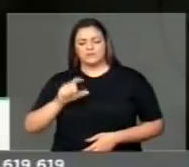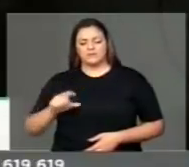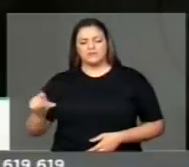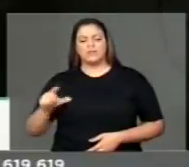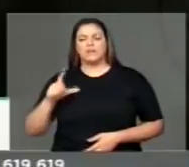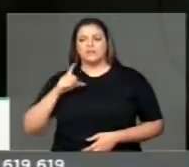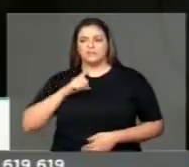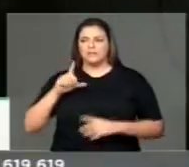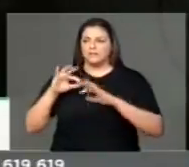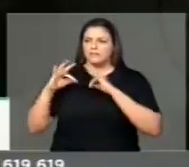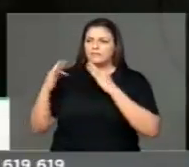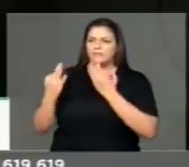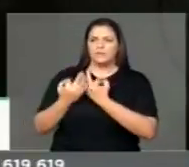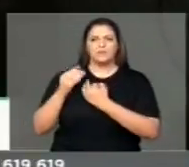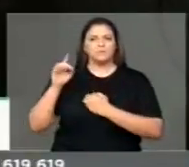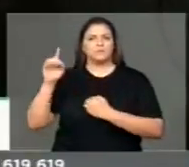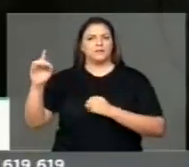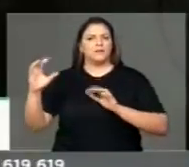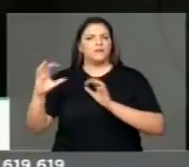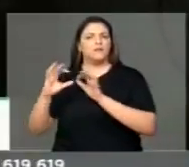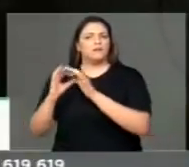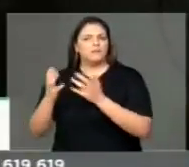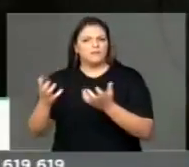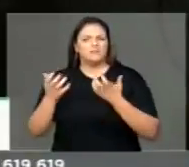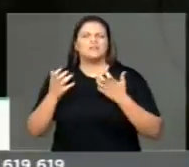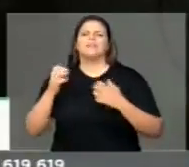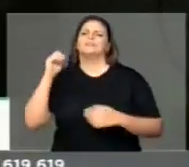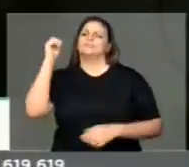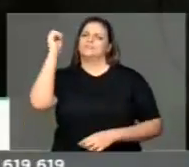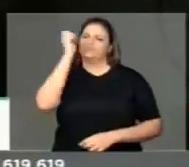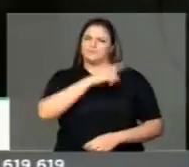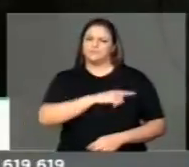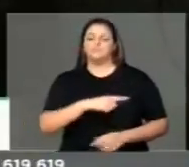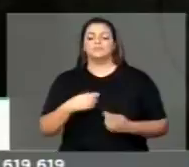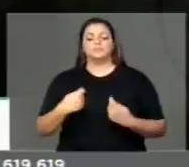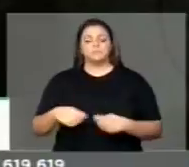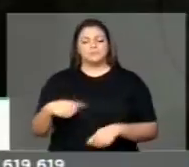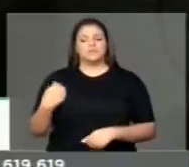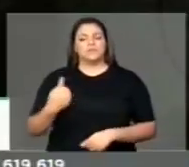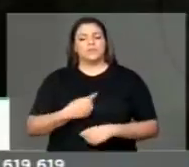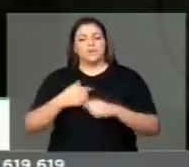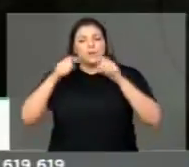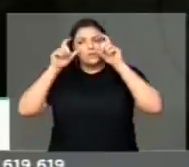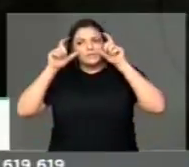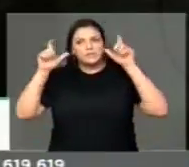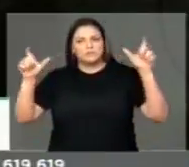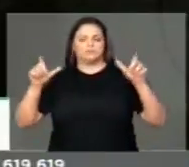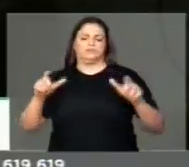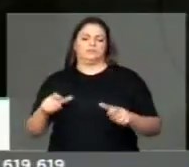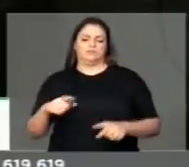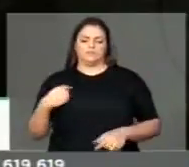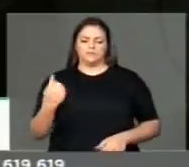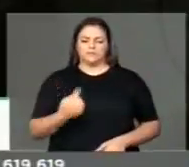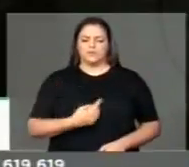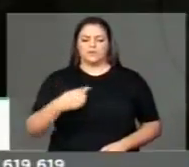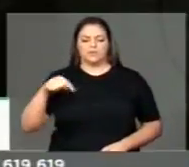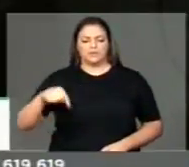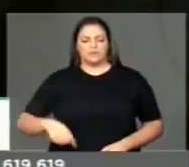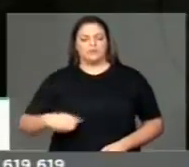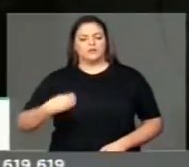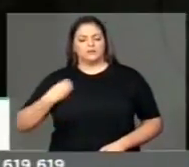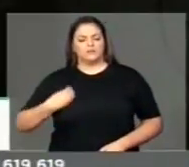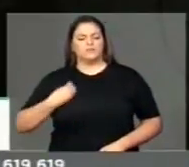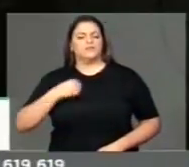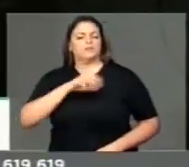o laço da sua família. Precisamos dar mais atenção a essas pessoas. E nós, que estamos nessa sala, somos os